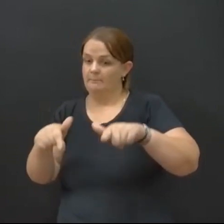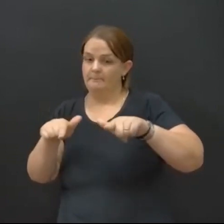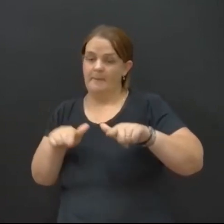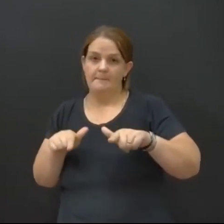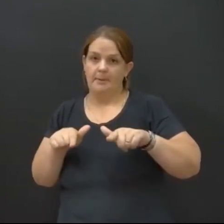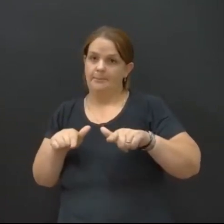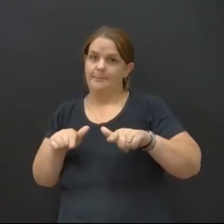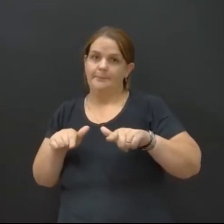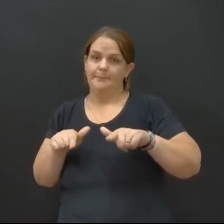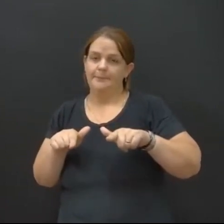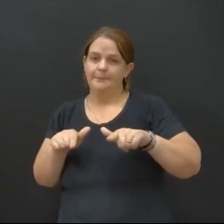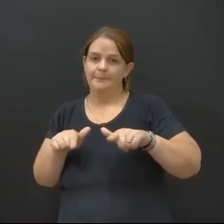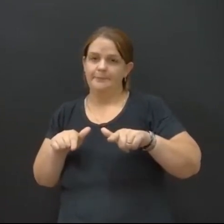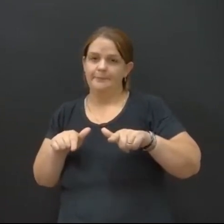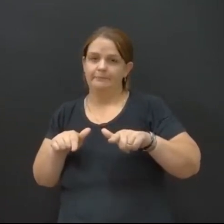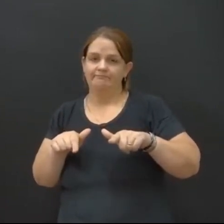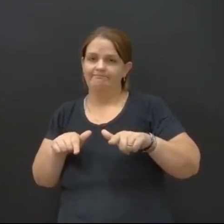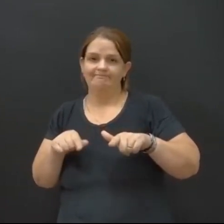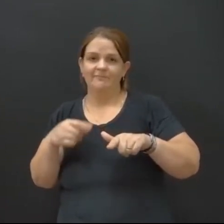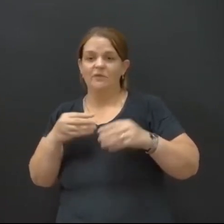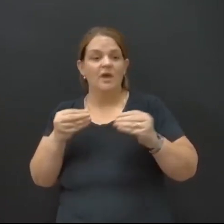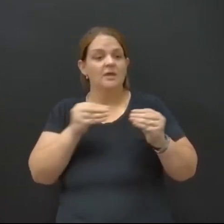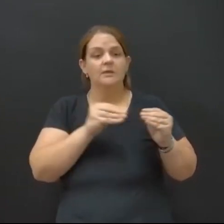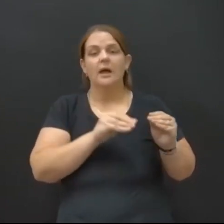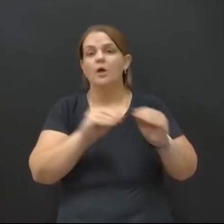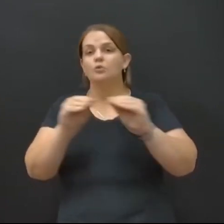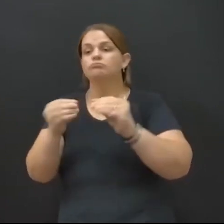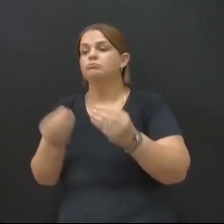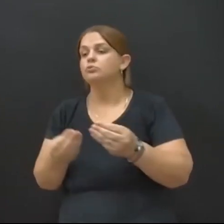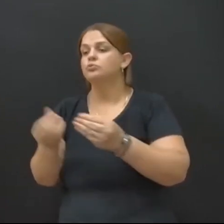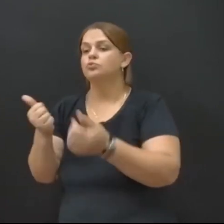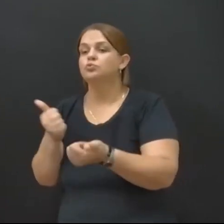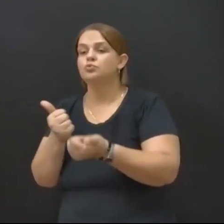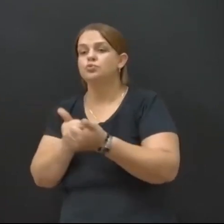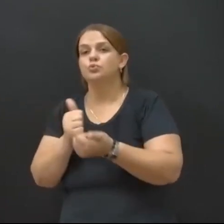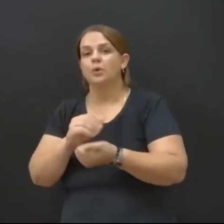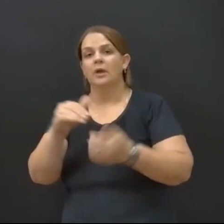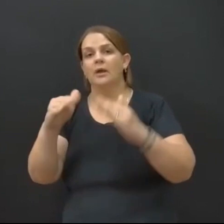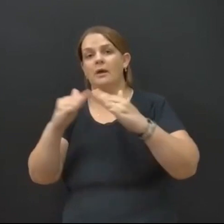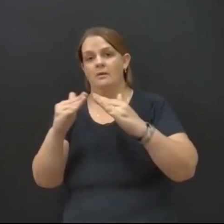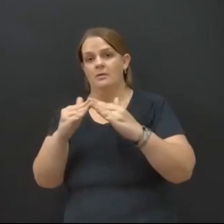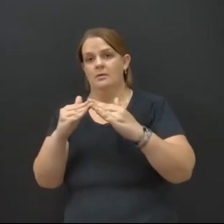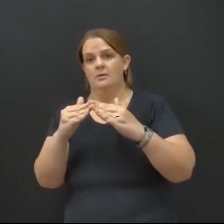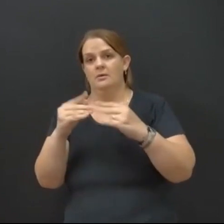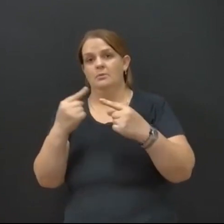não terás, não vai poder transferir o imóvel, porque ele vai estar irregular.